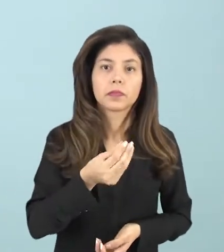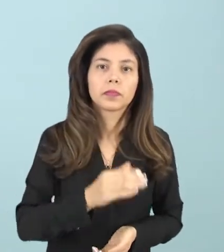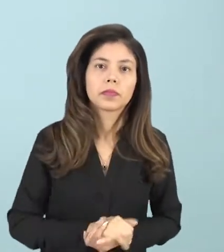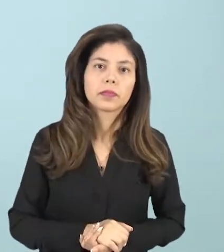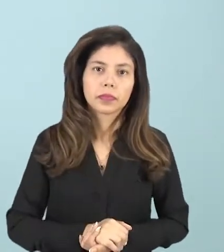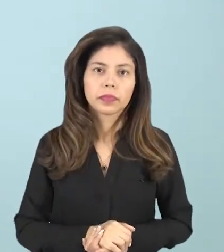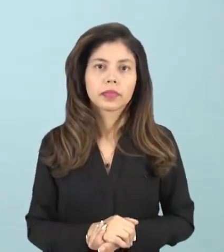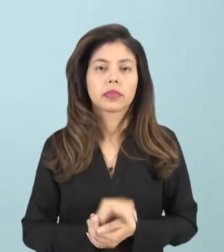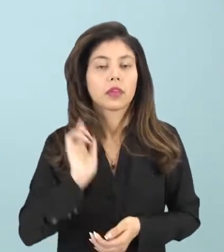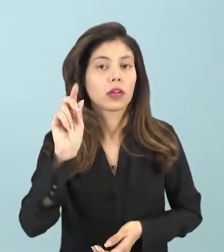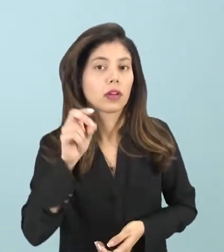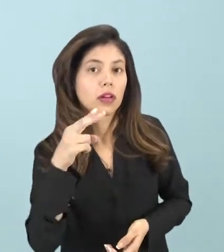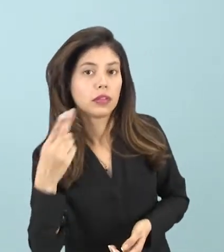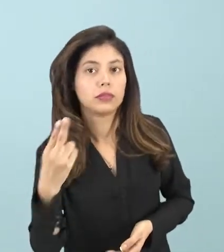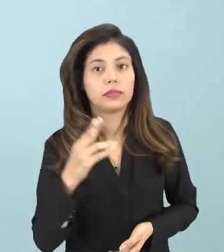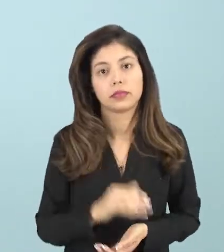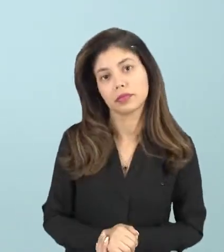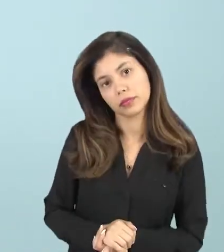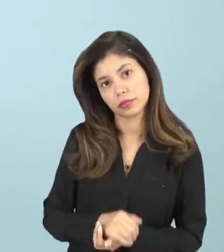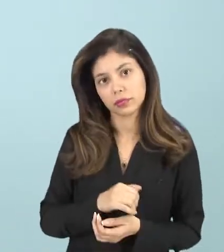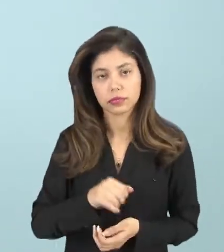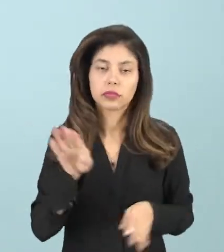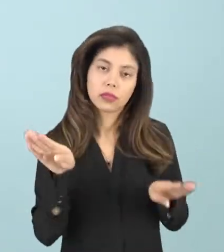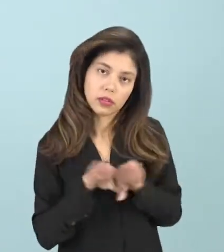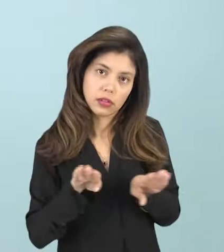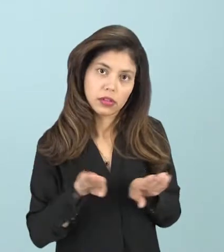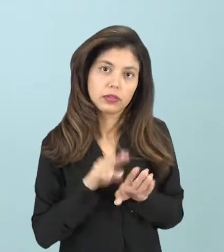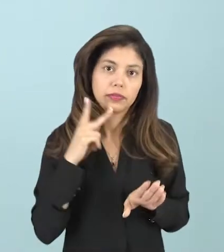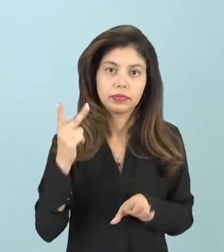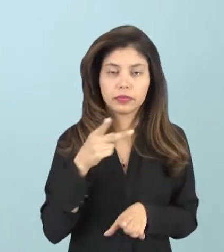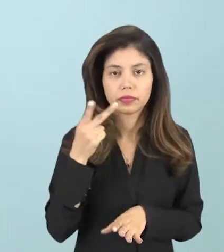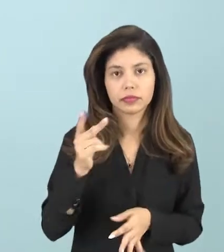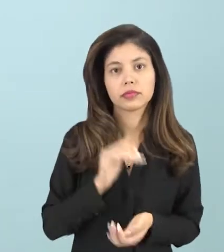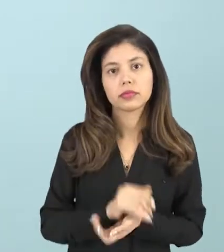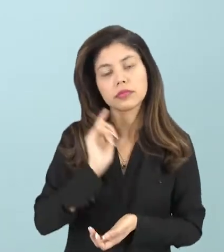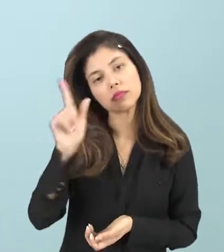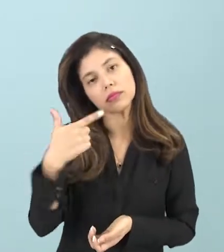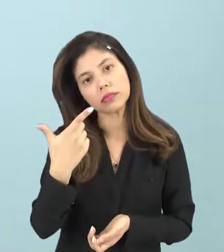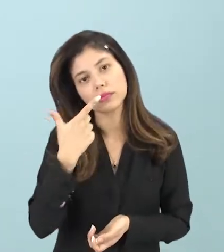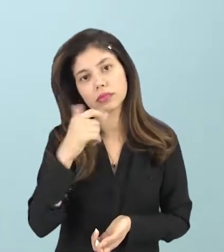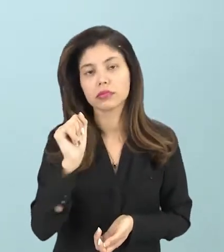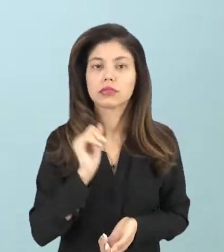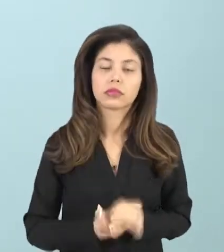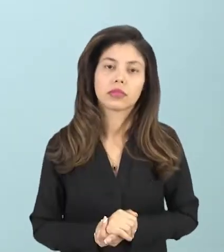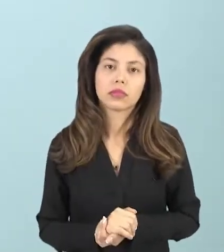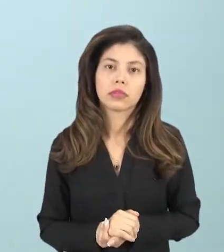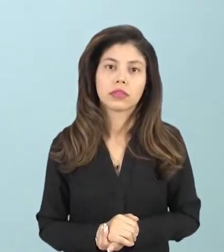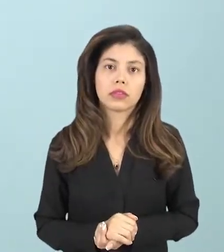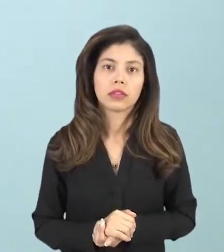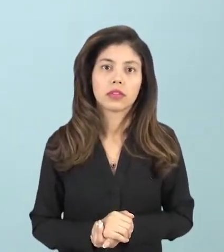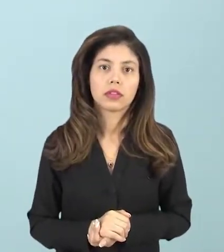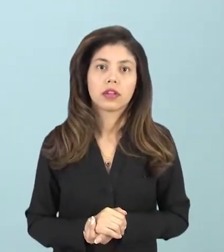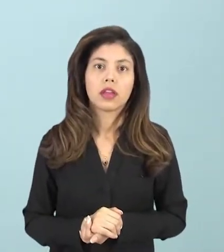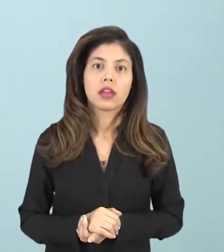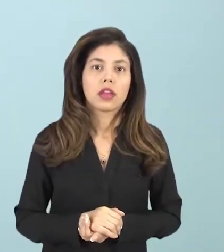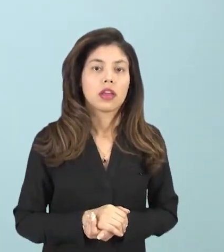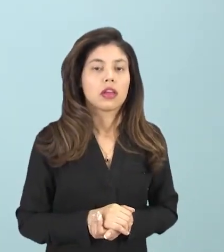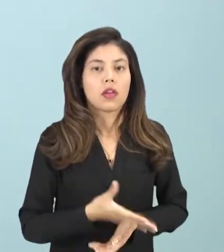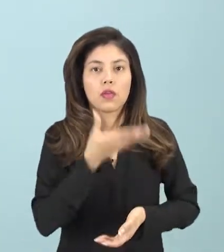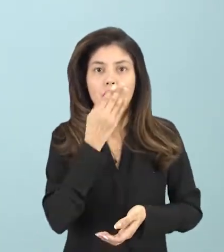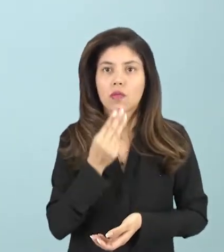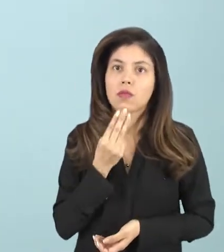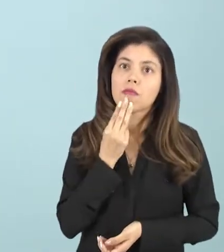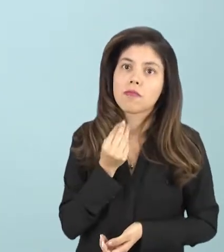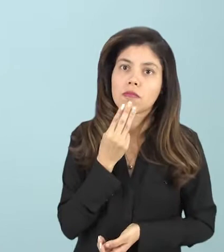feminino, ou entre aquilo que nós também correspondemos em uma outra linguagem, o ser macho e o ser fêmea,